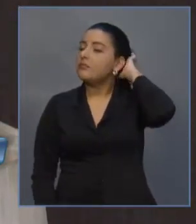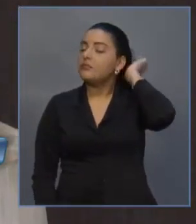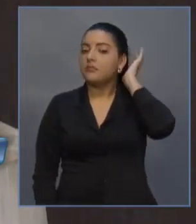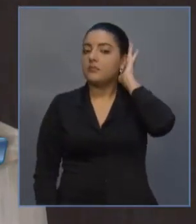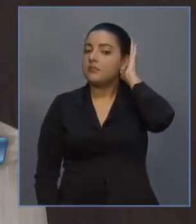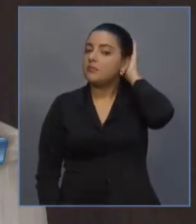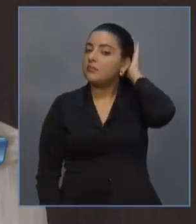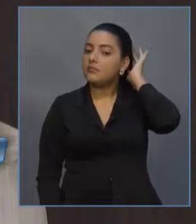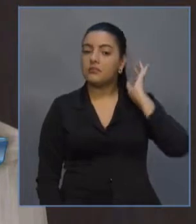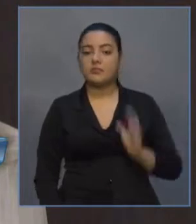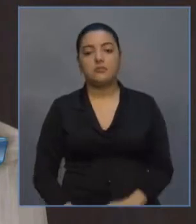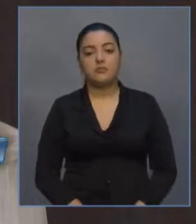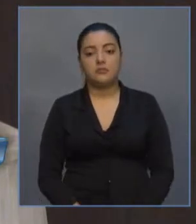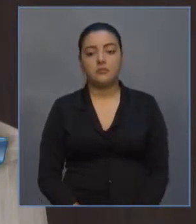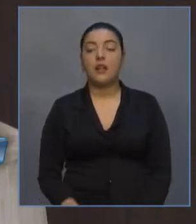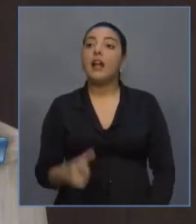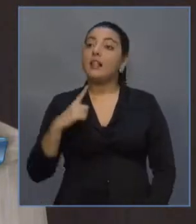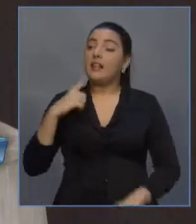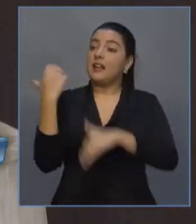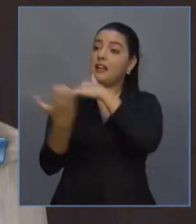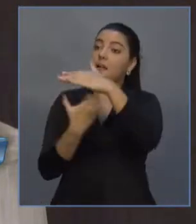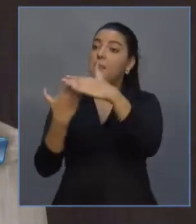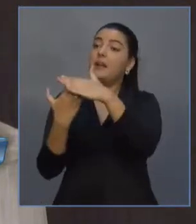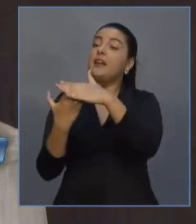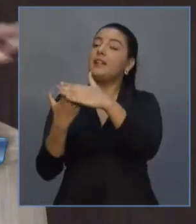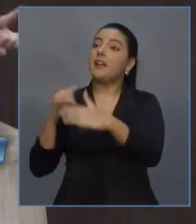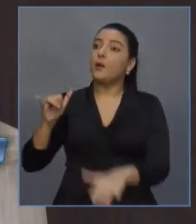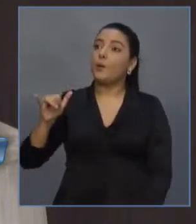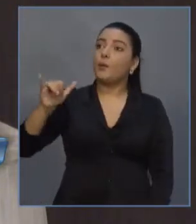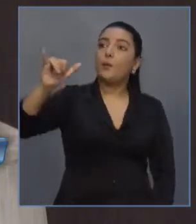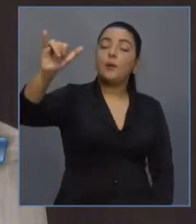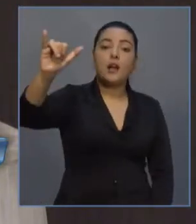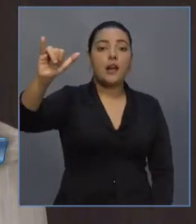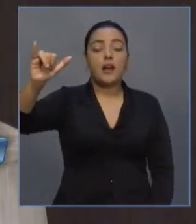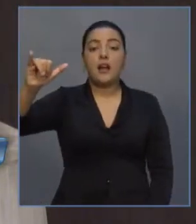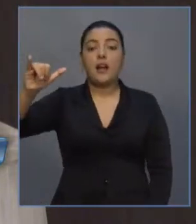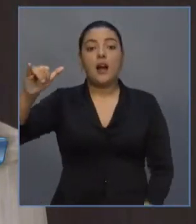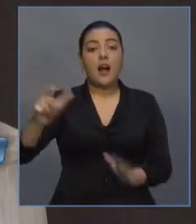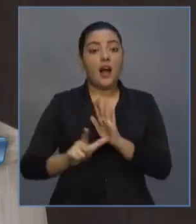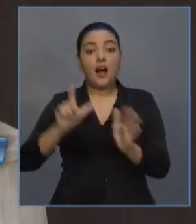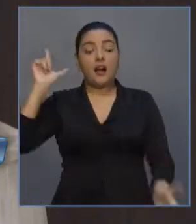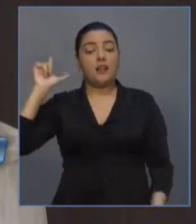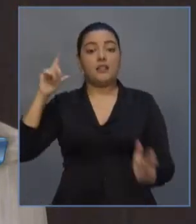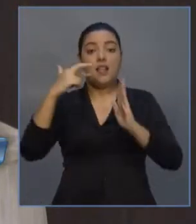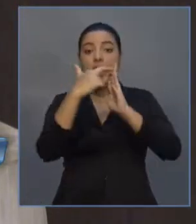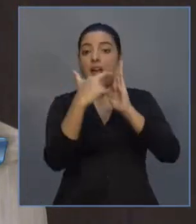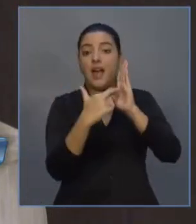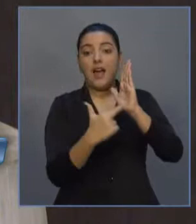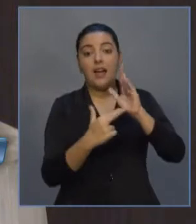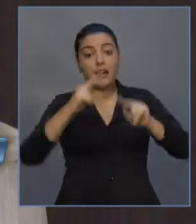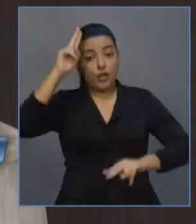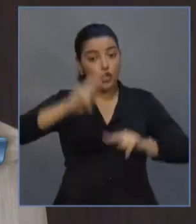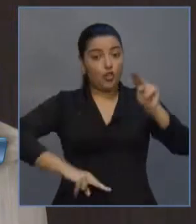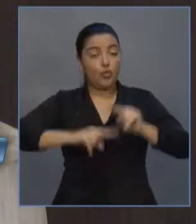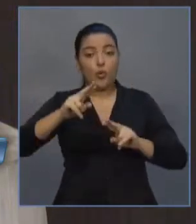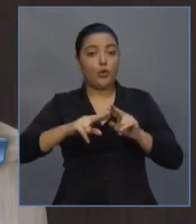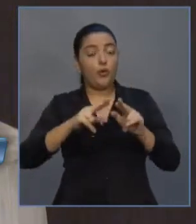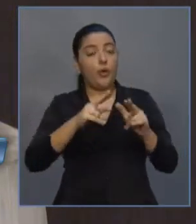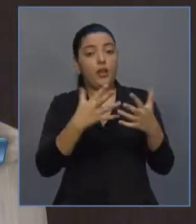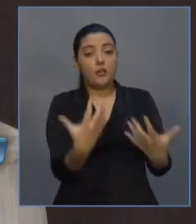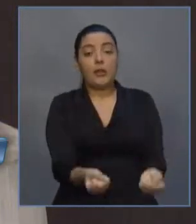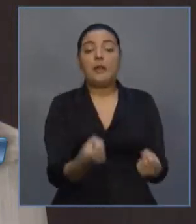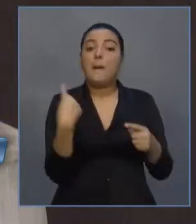no caso de companhias aéreas que não atendiam a lei anterior de junho a 16